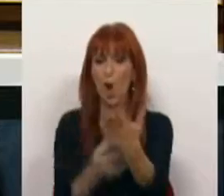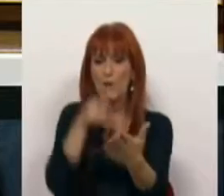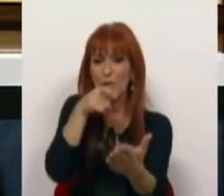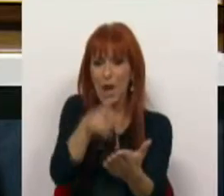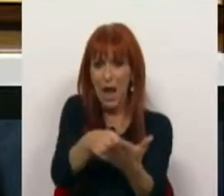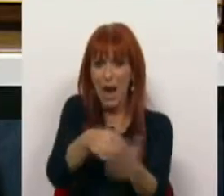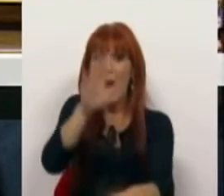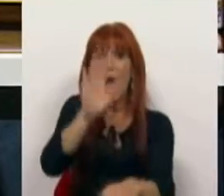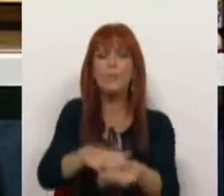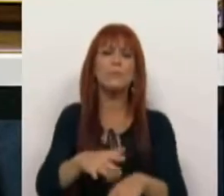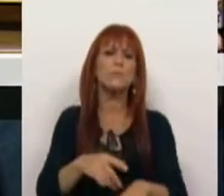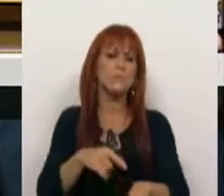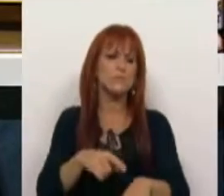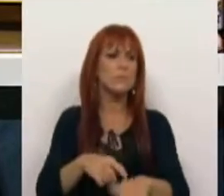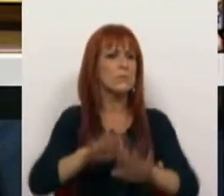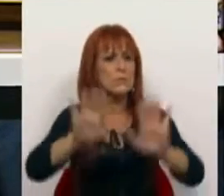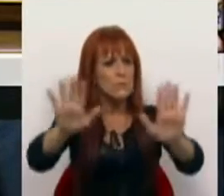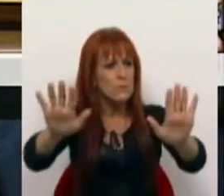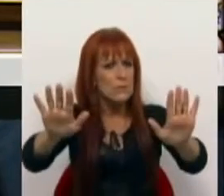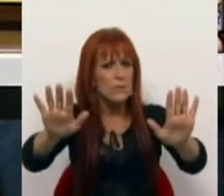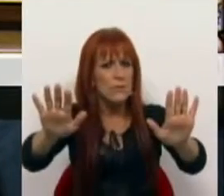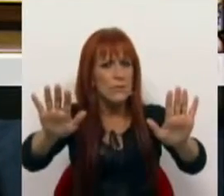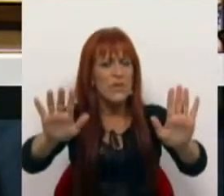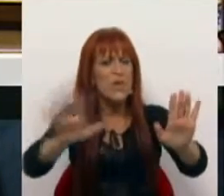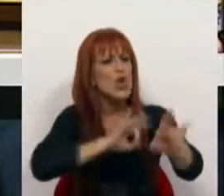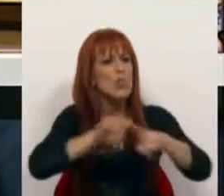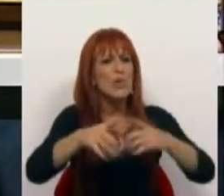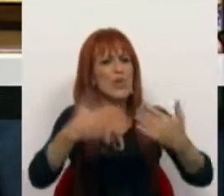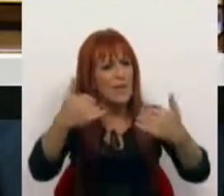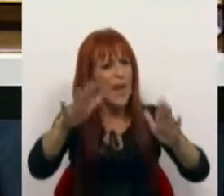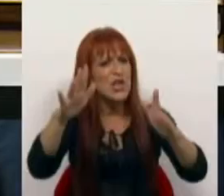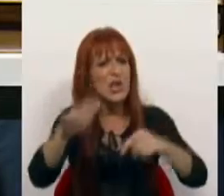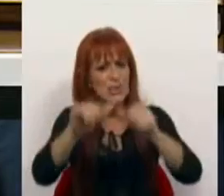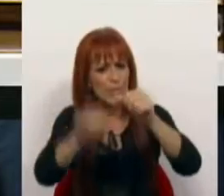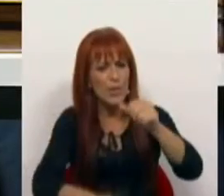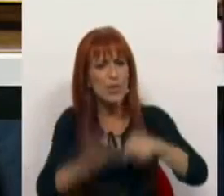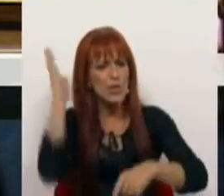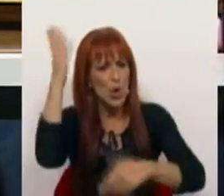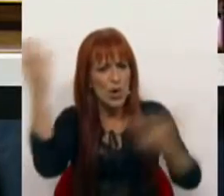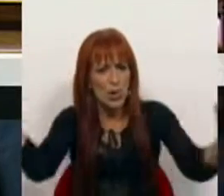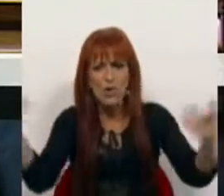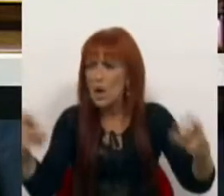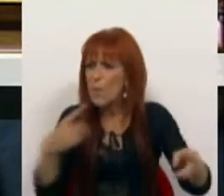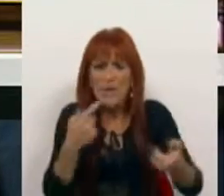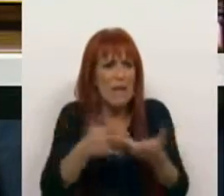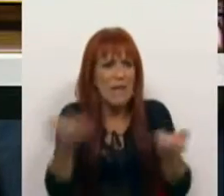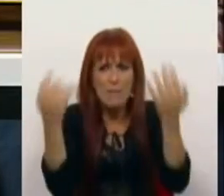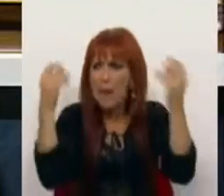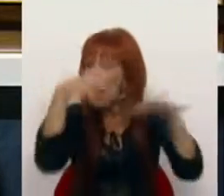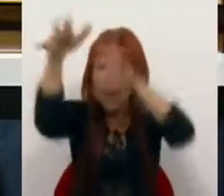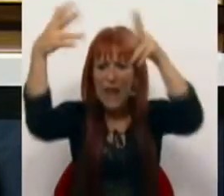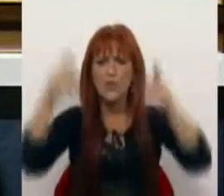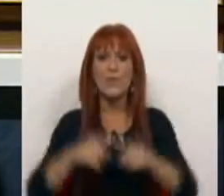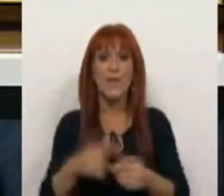é por isso que nós estamos a recolher... Peço para os Srs. Deputados deixarem intervir o orador pessoal, ninguém percebe nada. Faz favor.